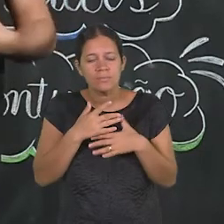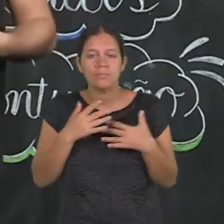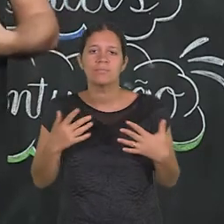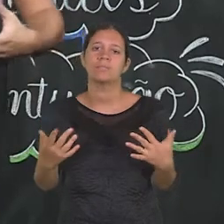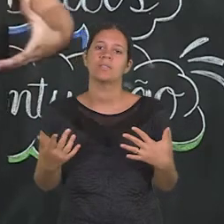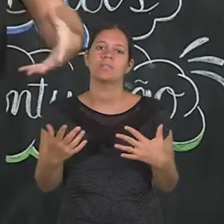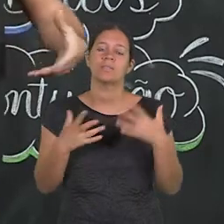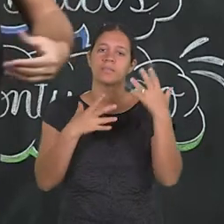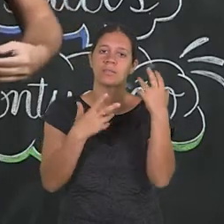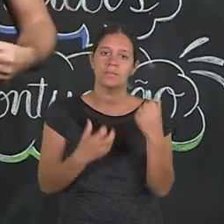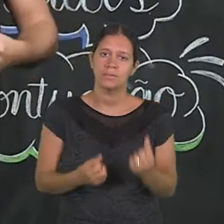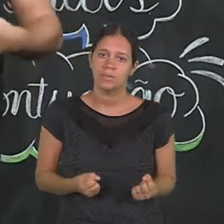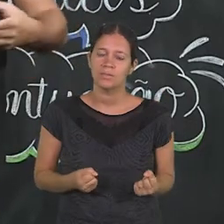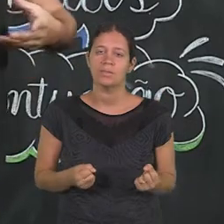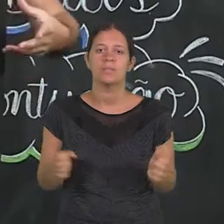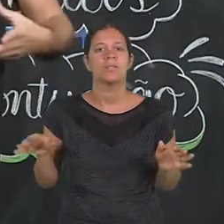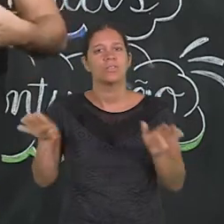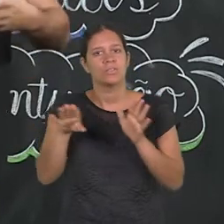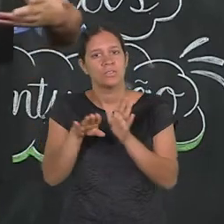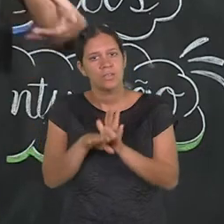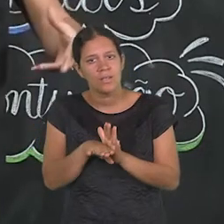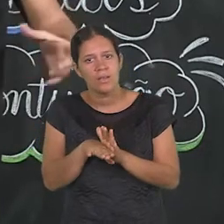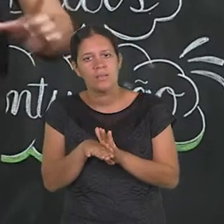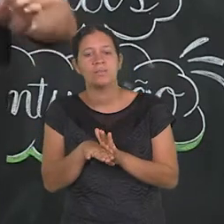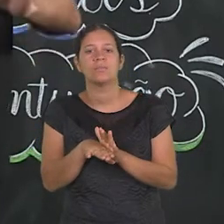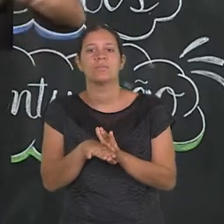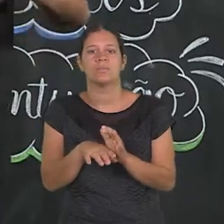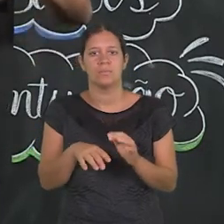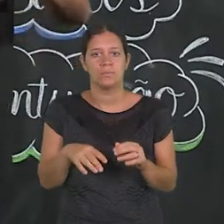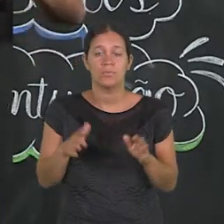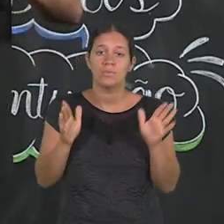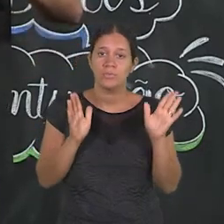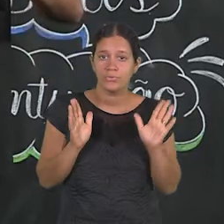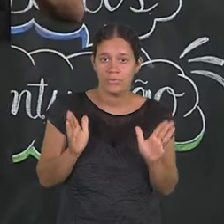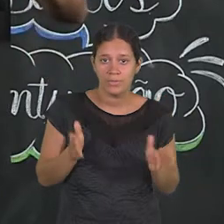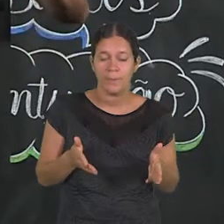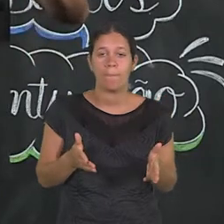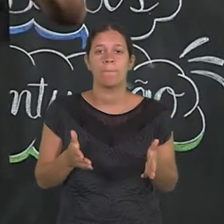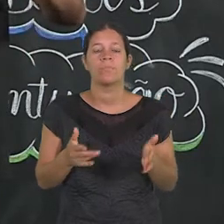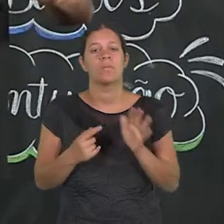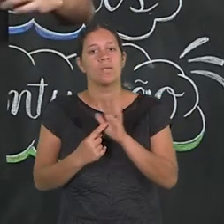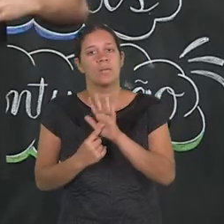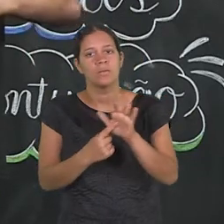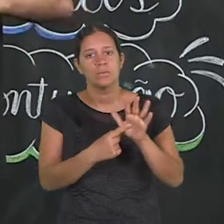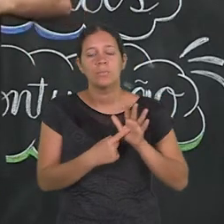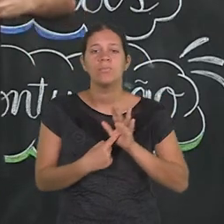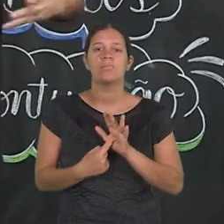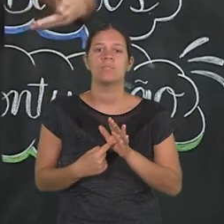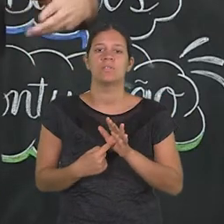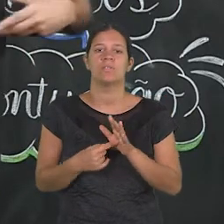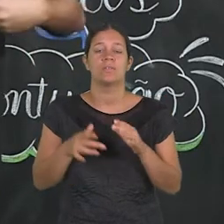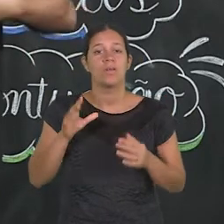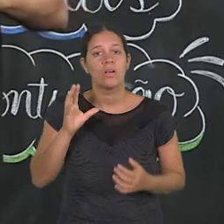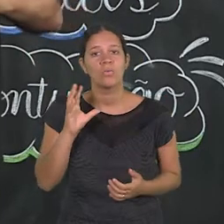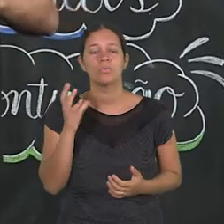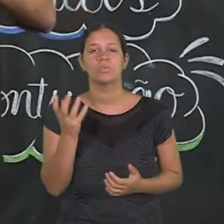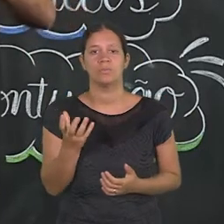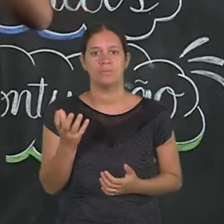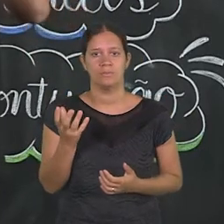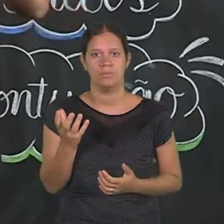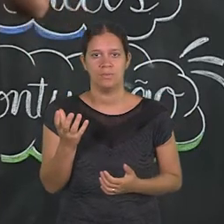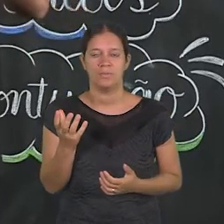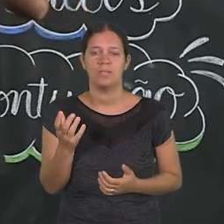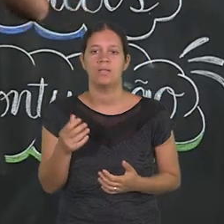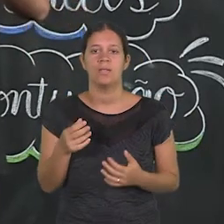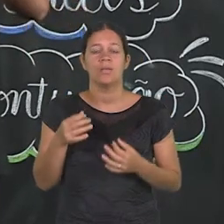recebendo a chegada de uma celebridade, esse quadrinho já é um pouco maior porque ele mostra o plano geral, as coisas acontecendo,